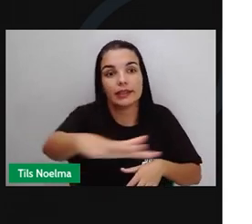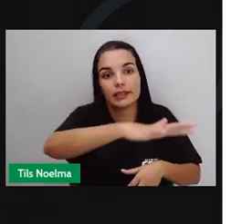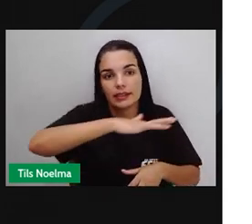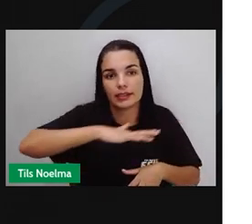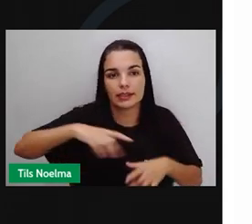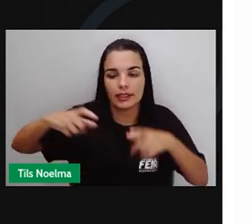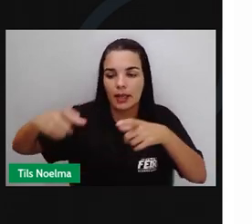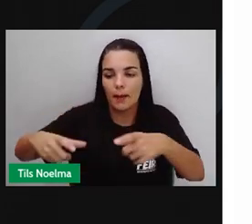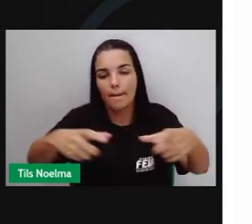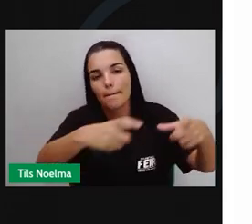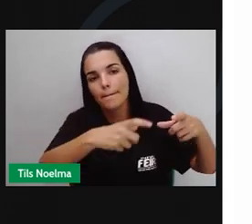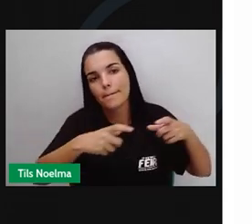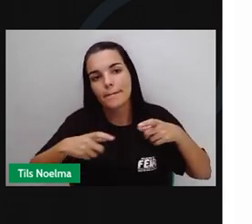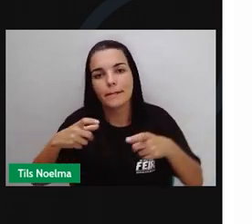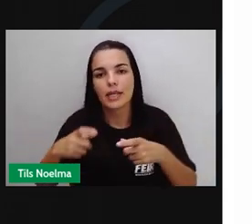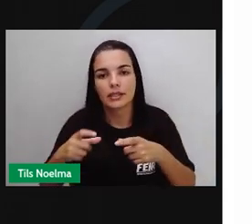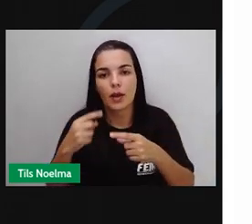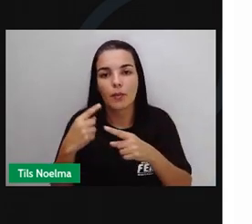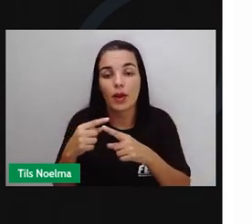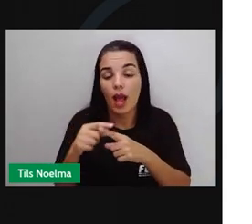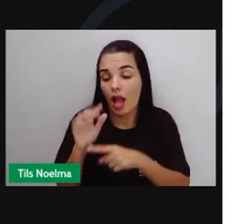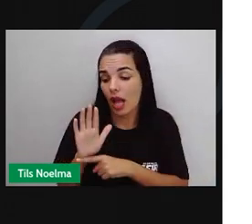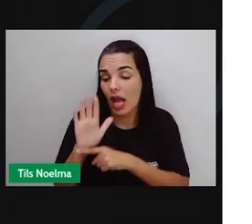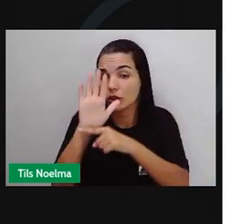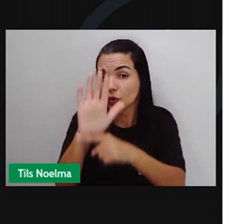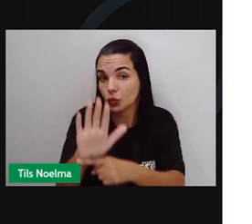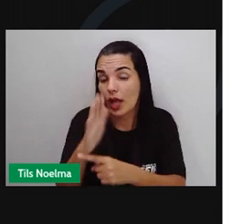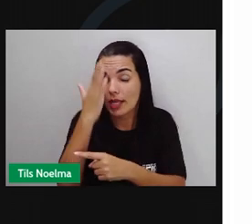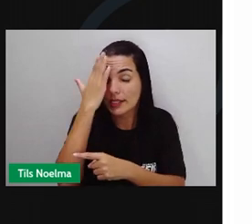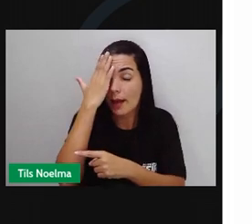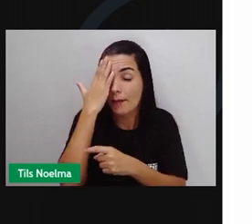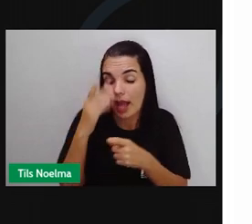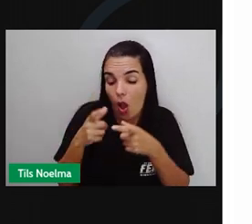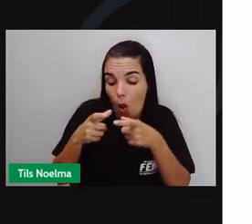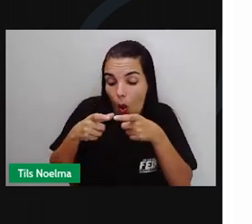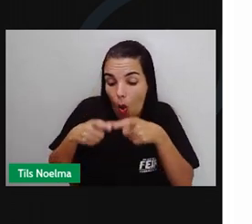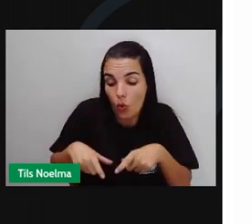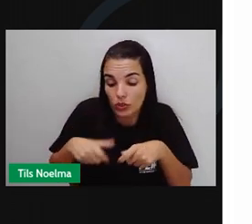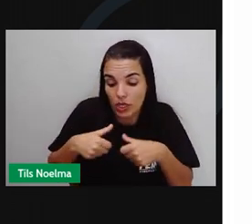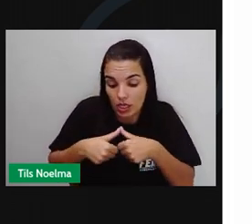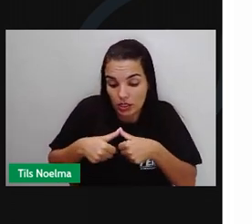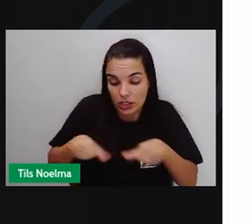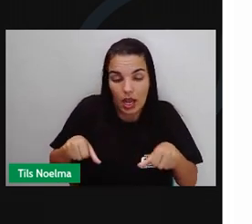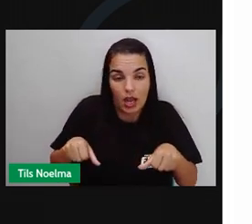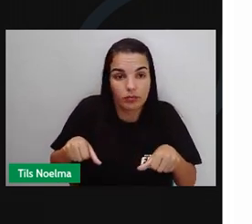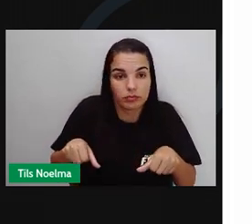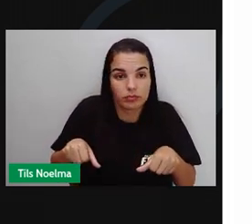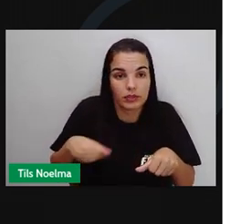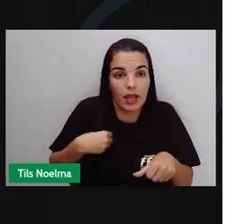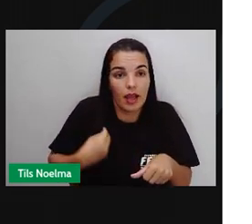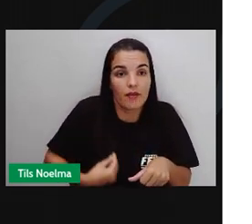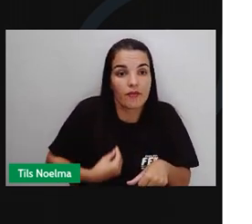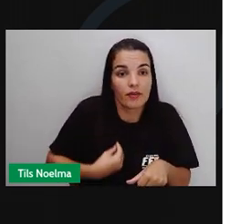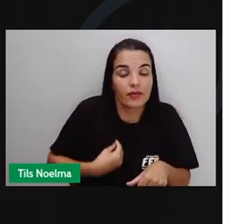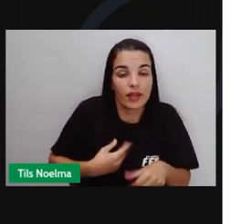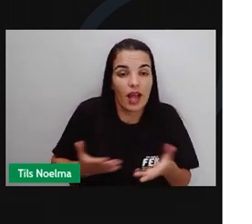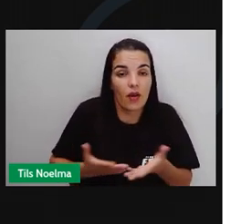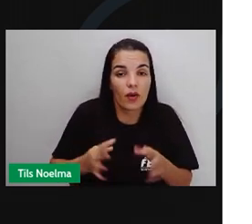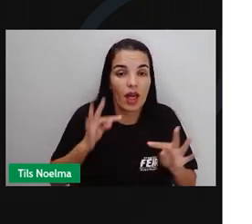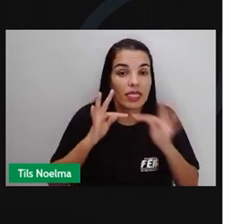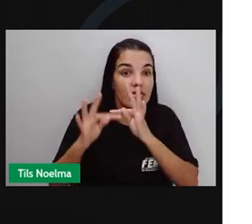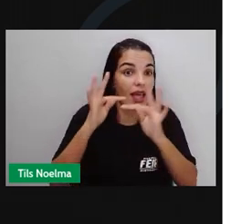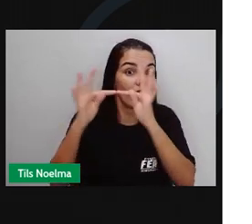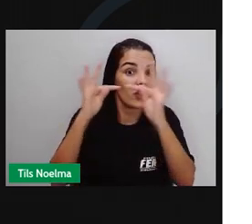Ou seja, eles nos ajudam a nos localizarmos no espaço em que vivemos. E com a tecnologia que nós